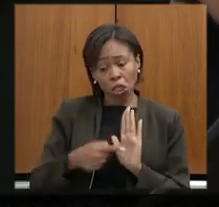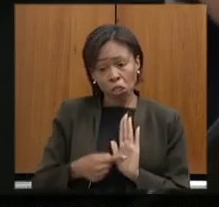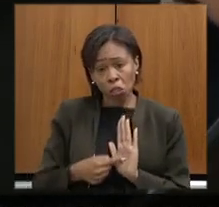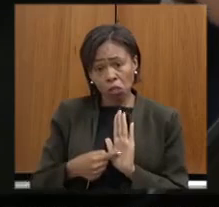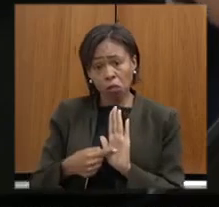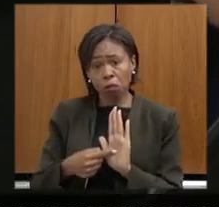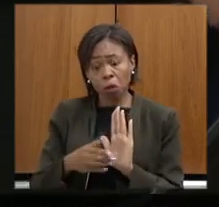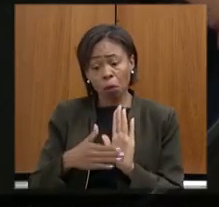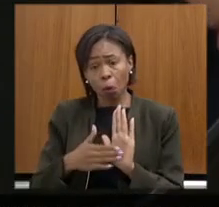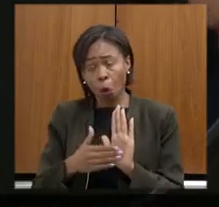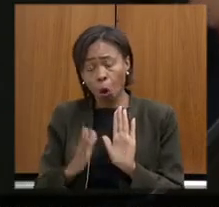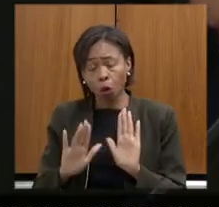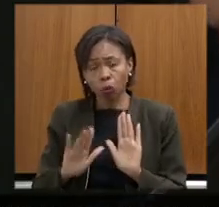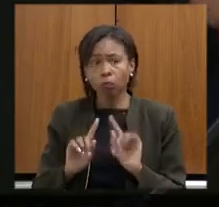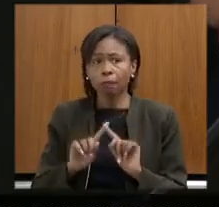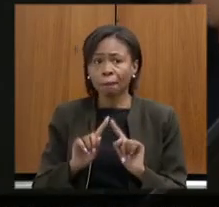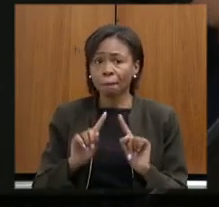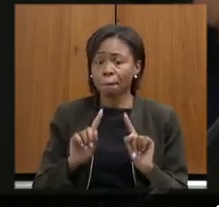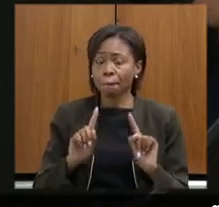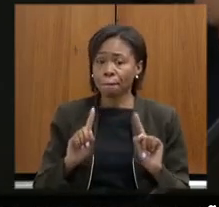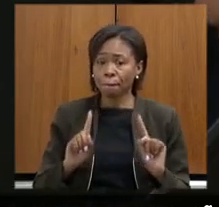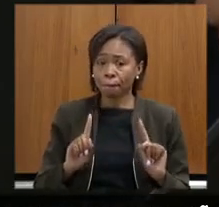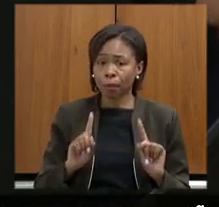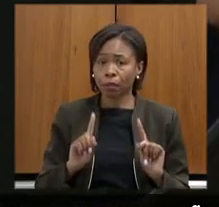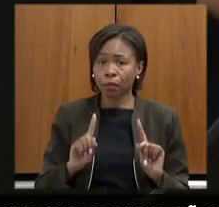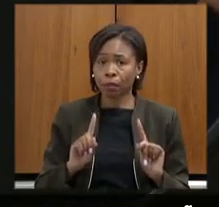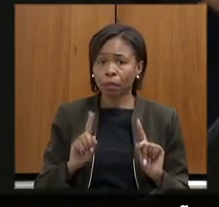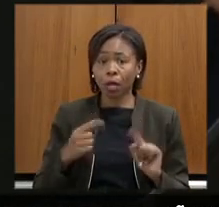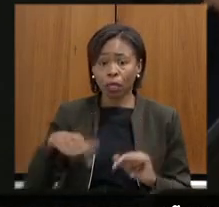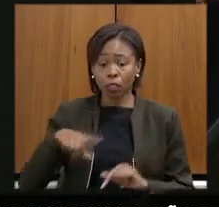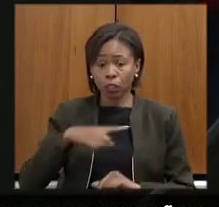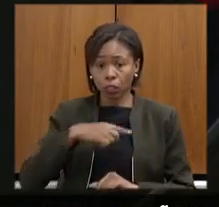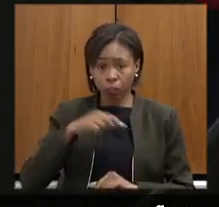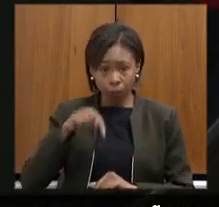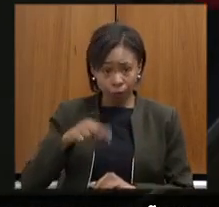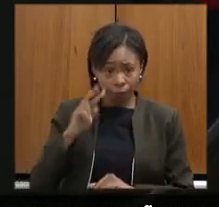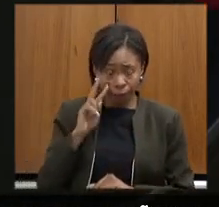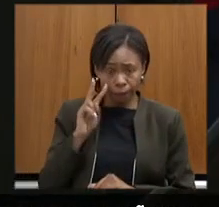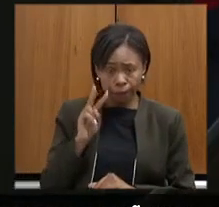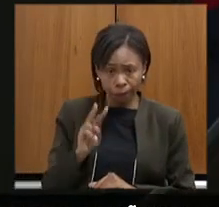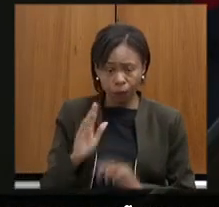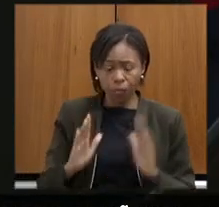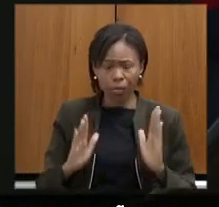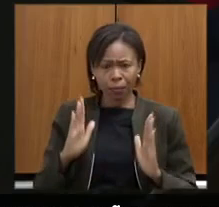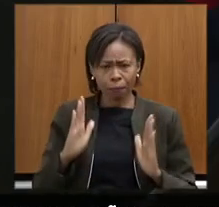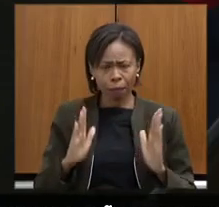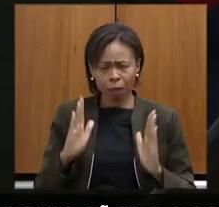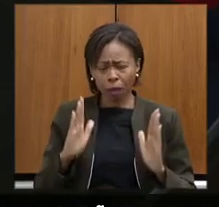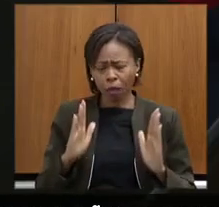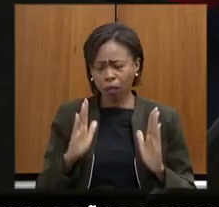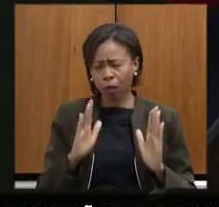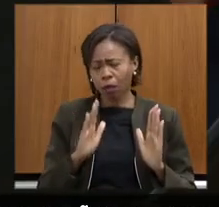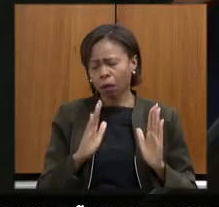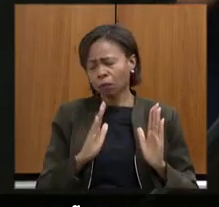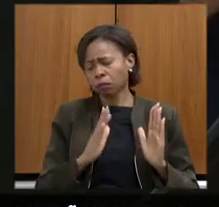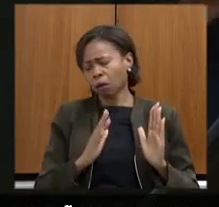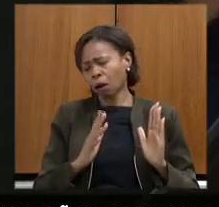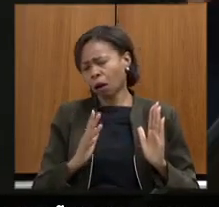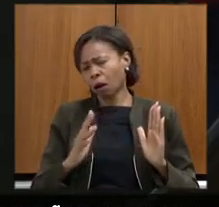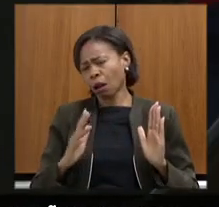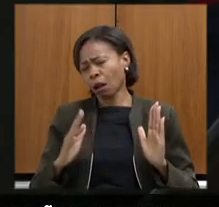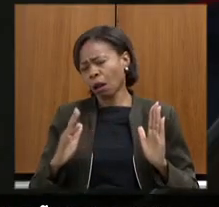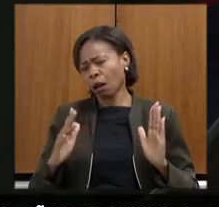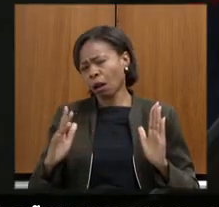mas nós vimos aqui o prazo o longo prazo que esse processo estava em